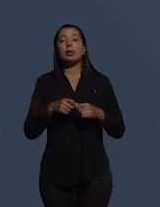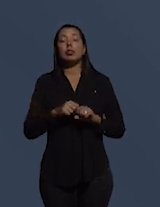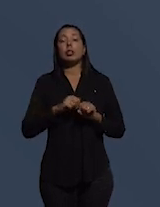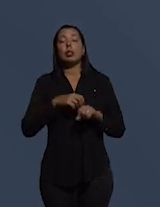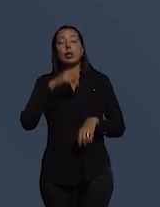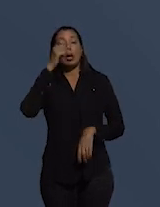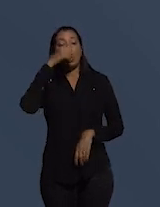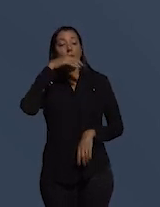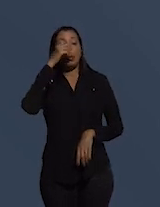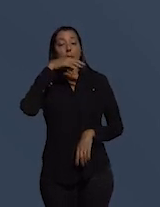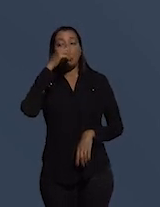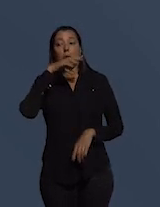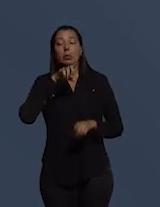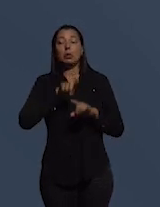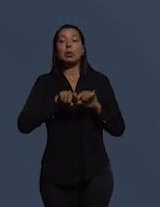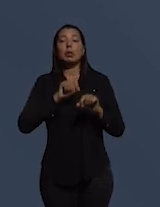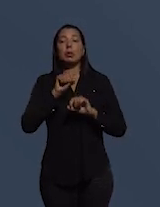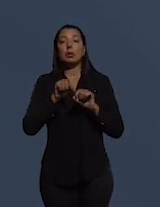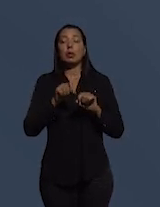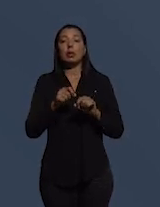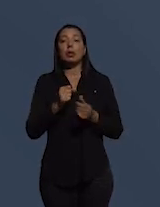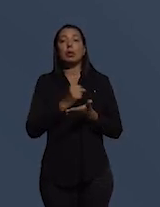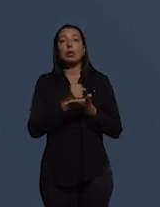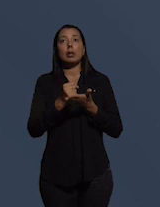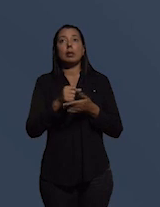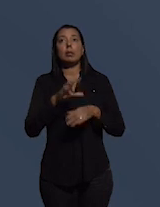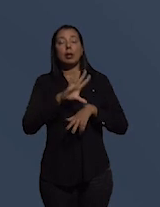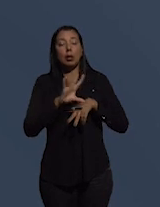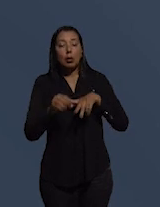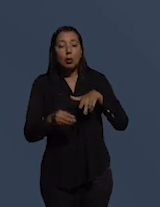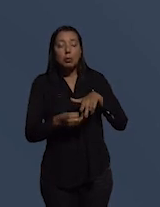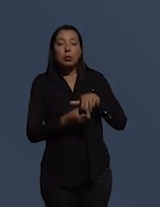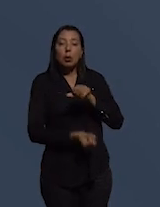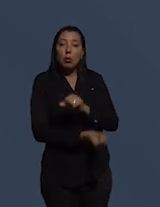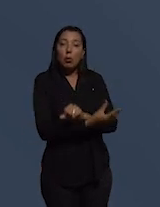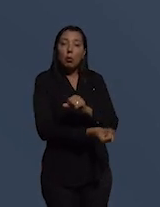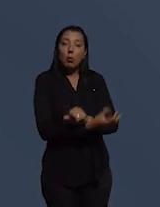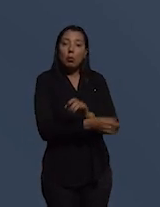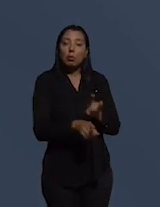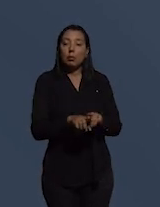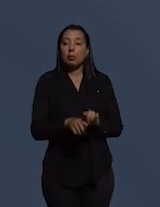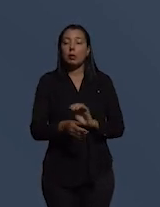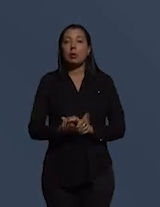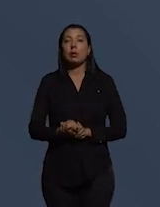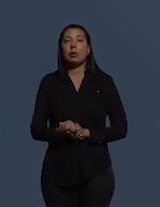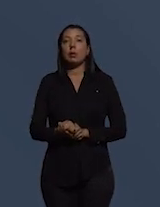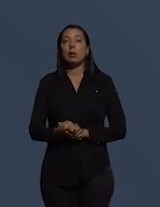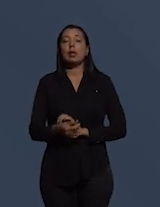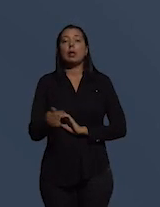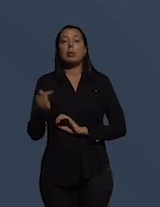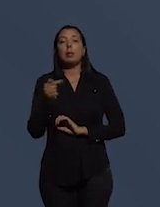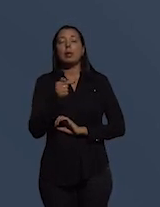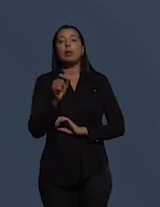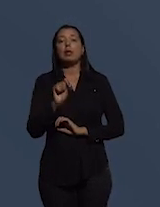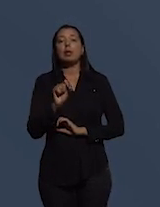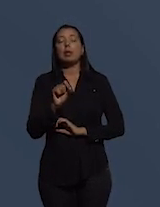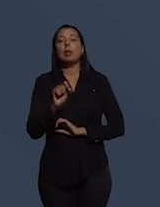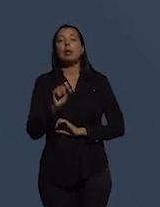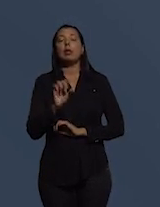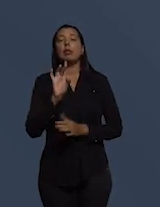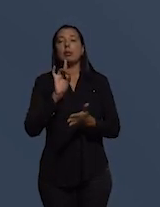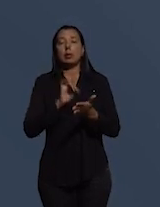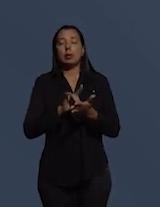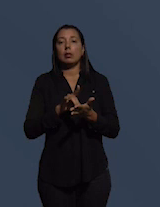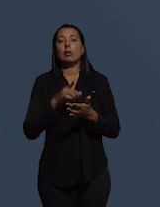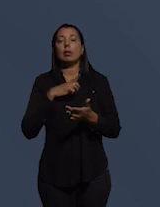para lutar contra a corrupção quanto mais pessoas envolvidas menos os órgãos oficiais terão que